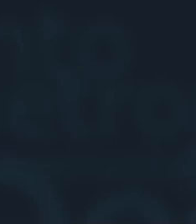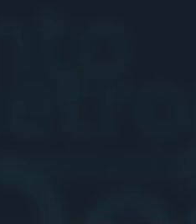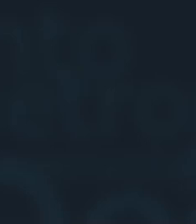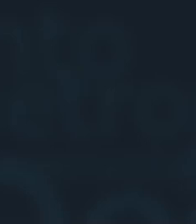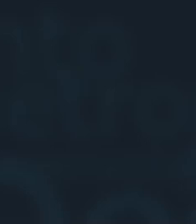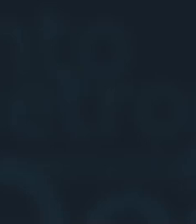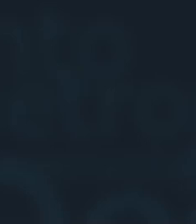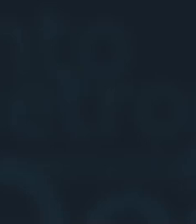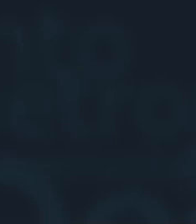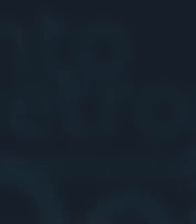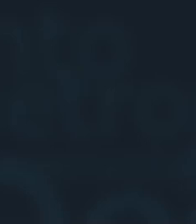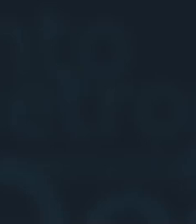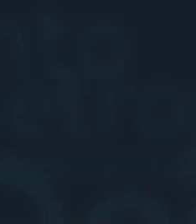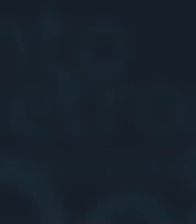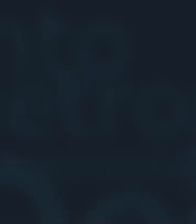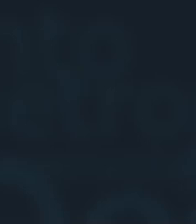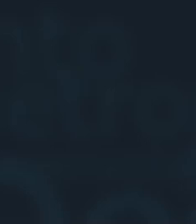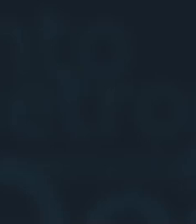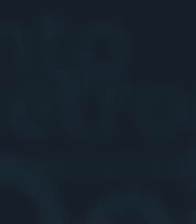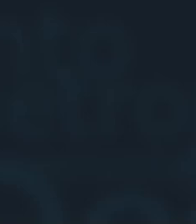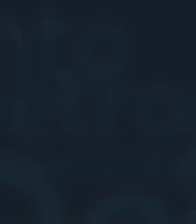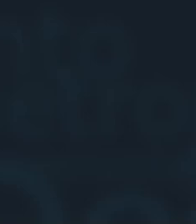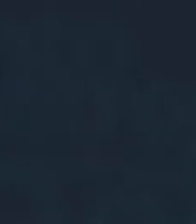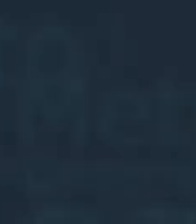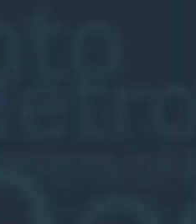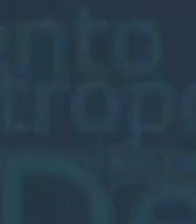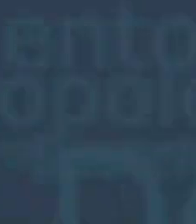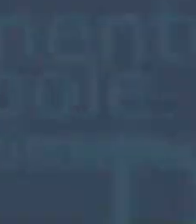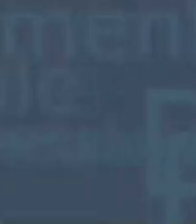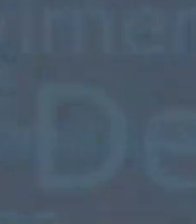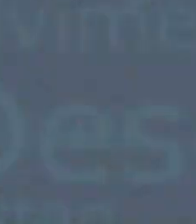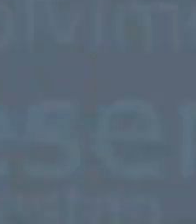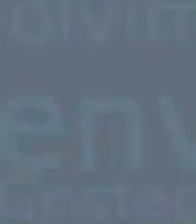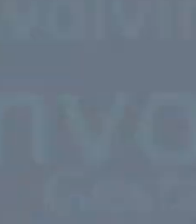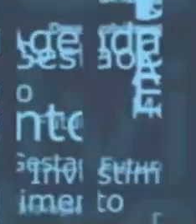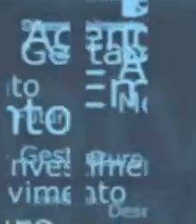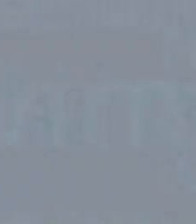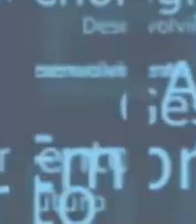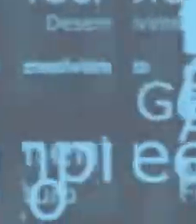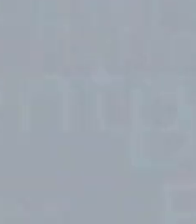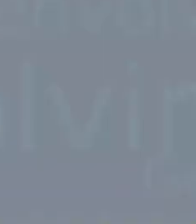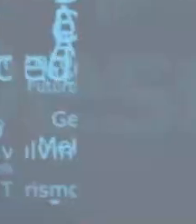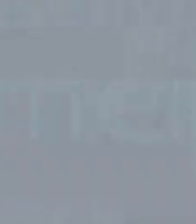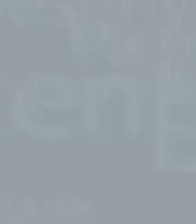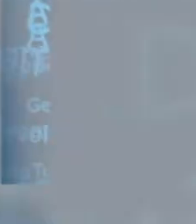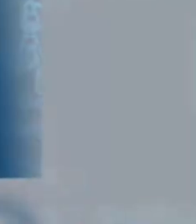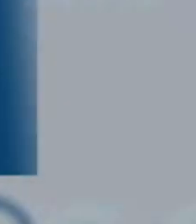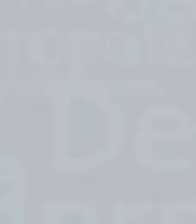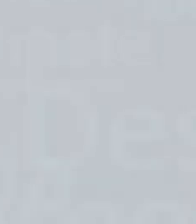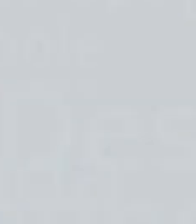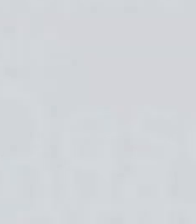Discutir